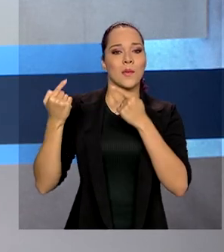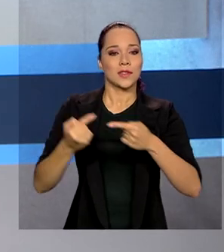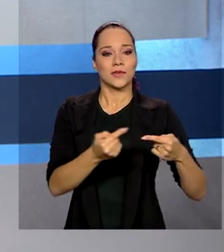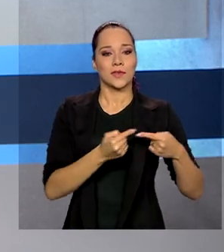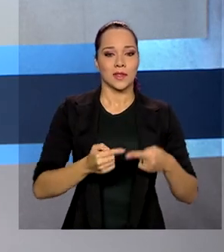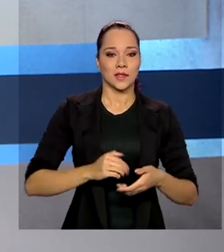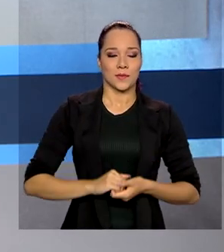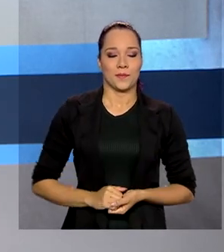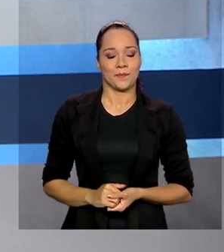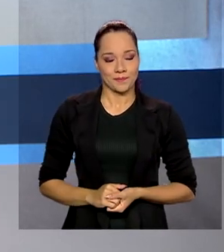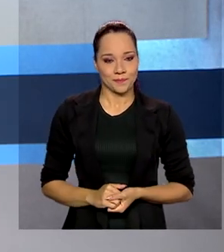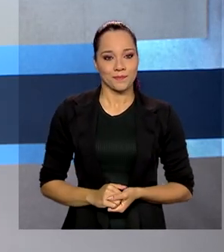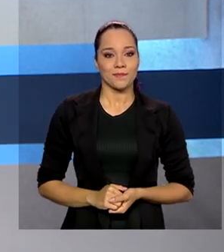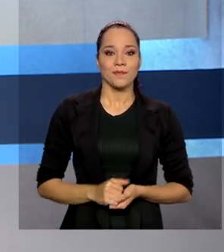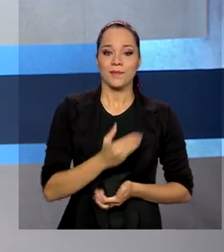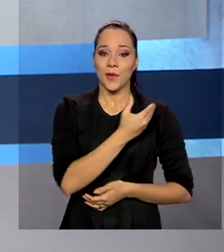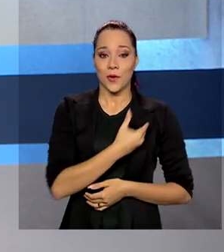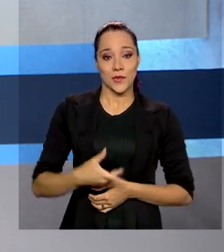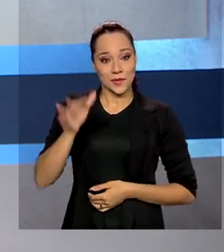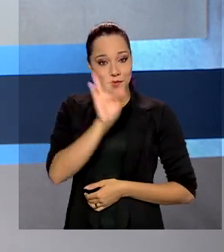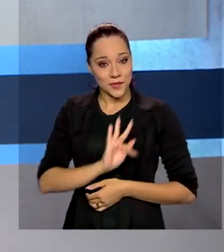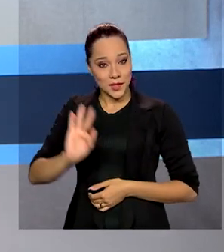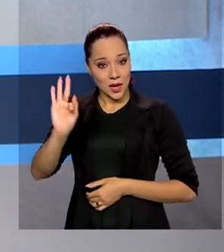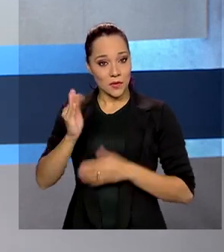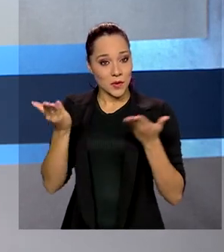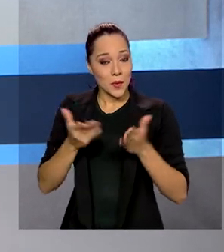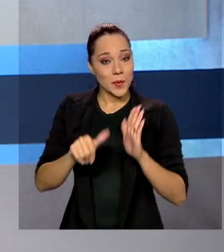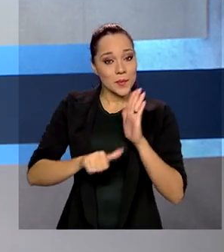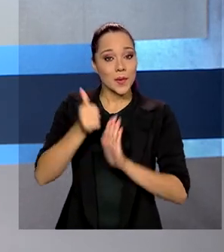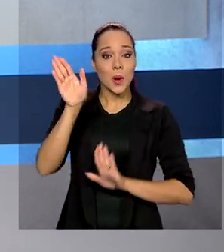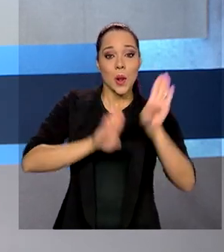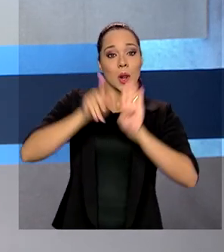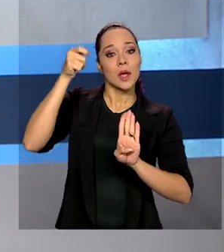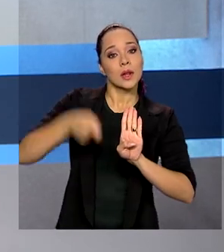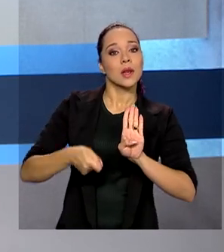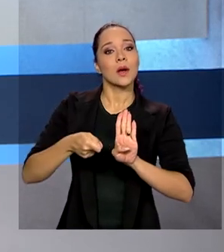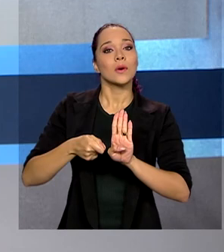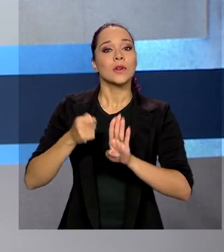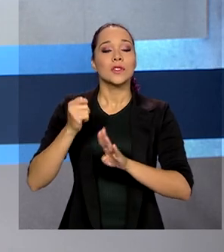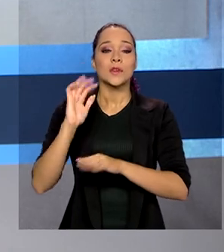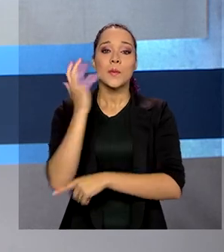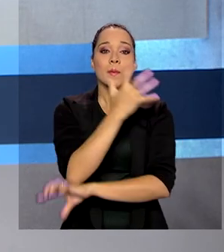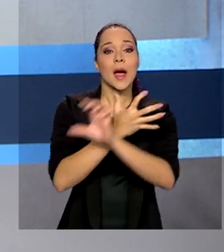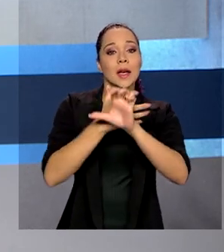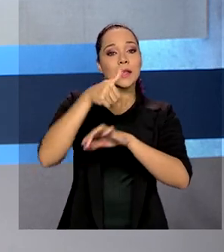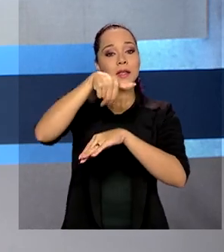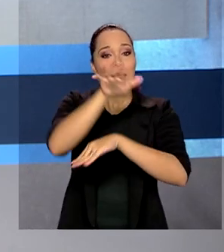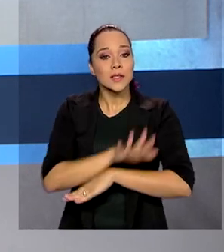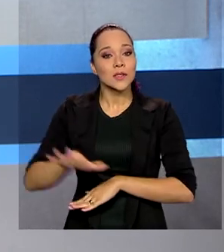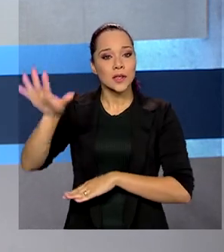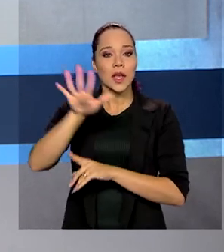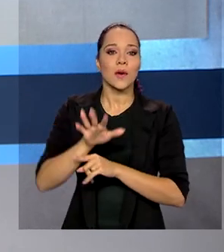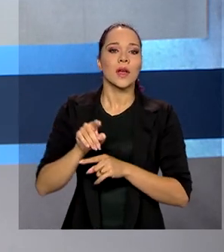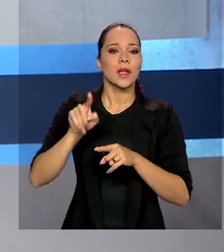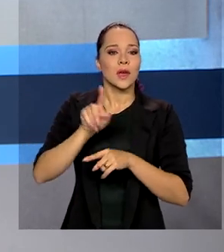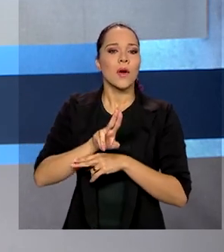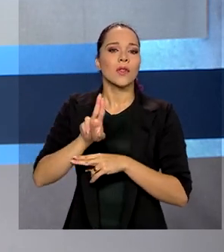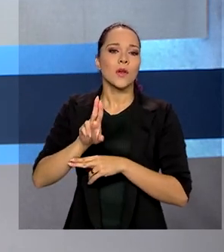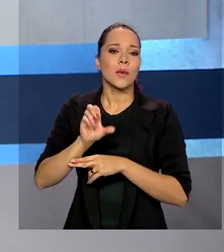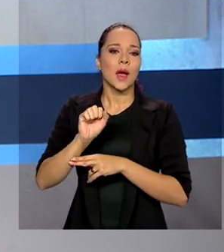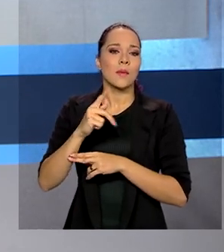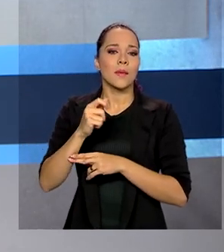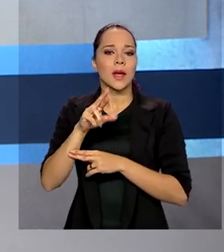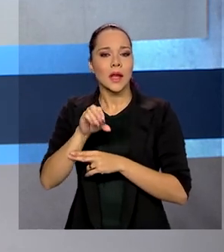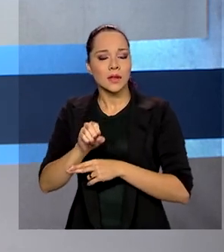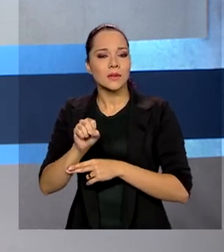O governo federal realiza hoje o primeiro leilão de concessão de parques nacionais com aparados da Serra e Serra Geral